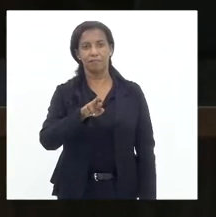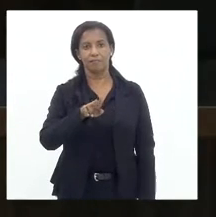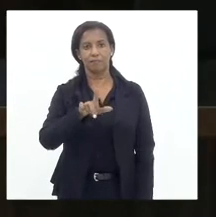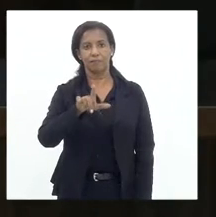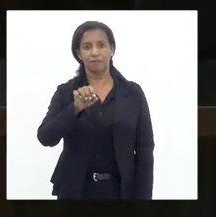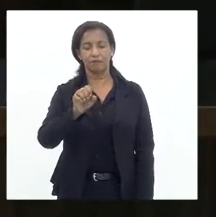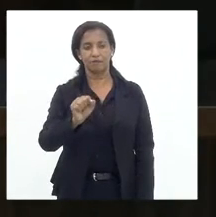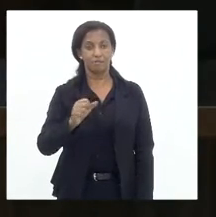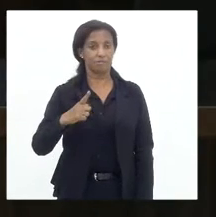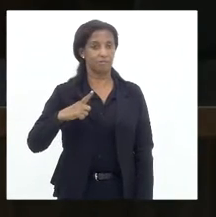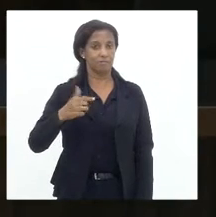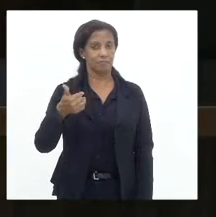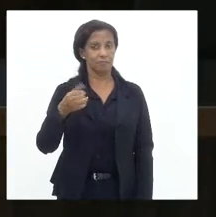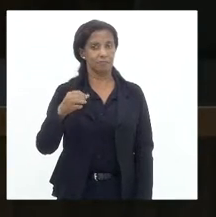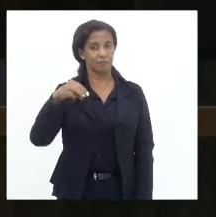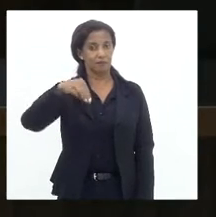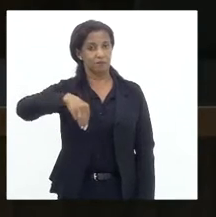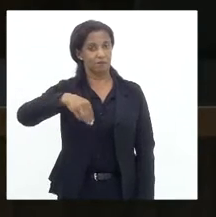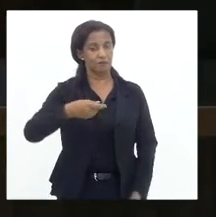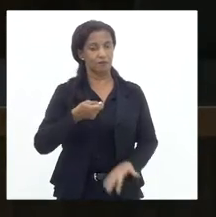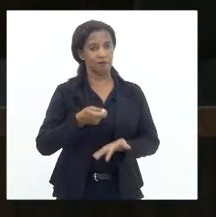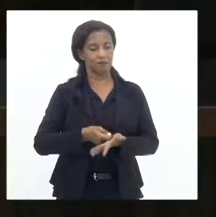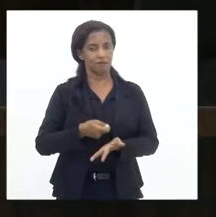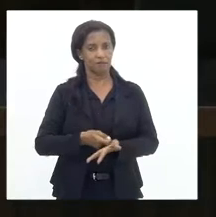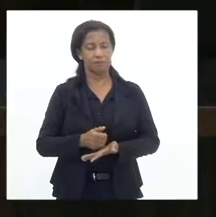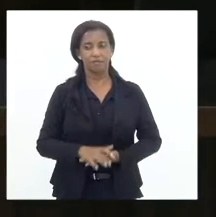Vossa Excelência dispõe de 10 minutos no tempo regimental.